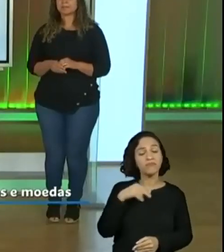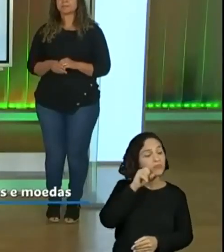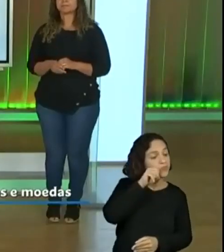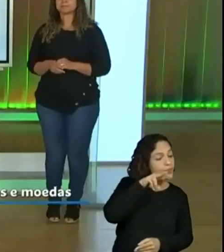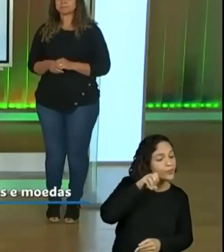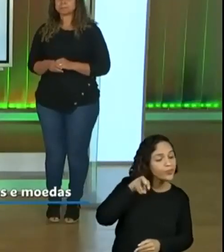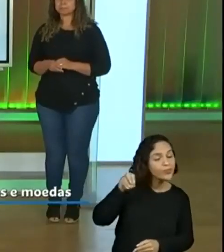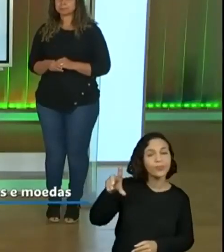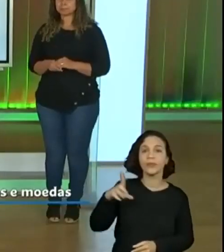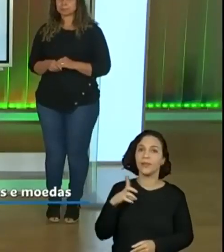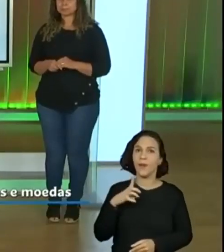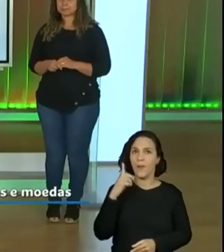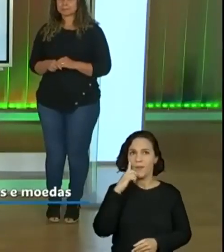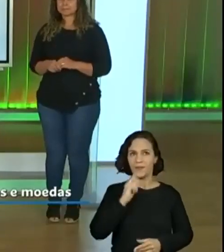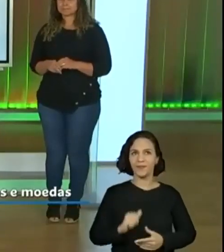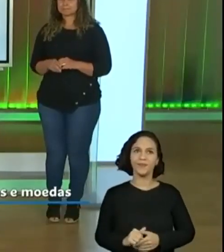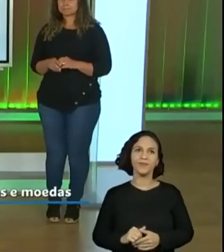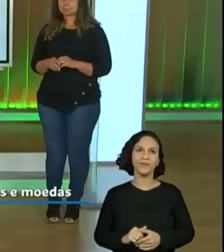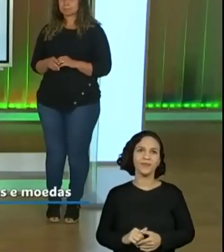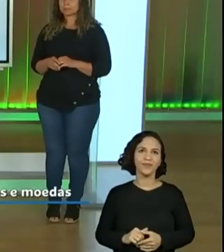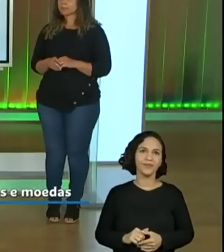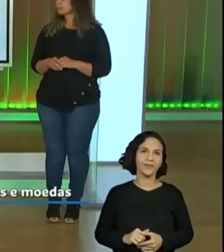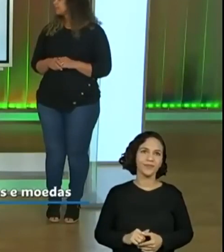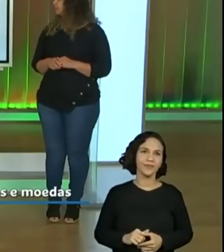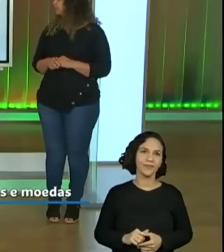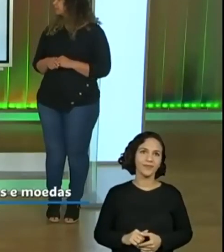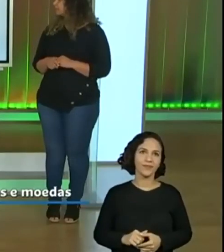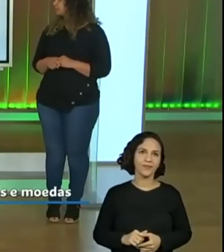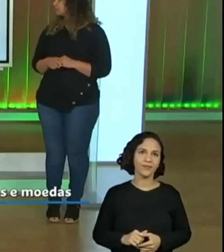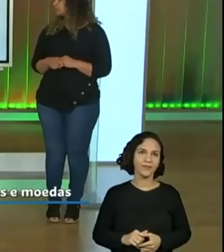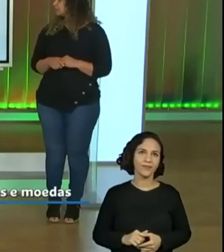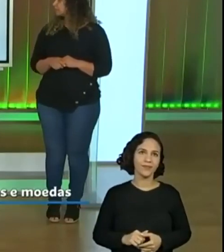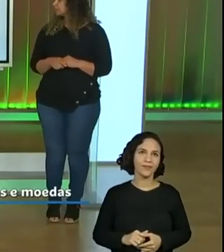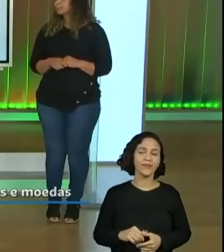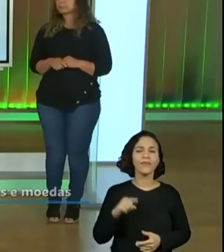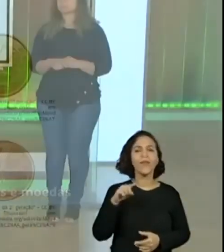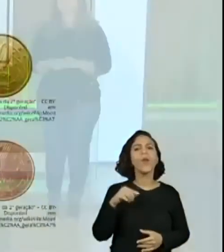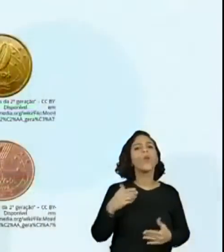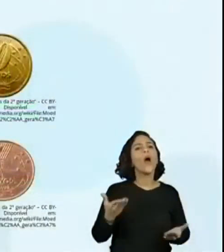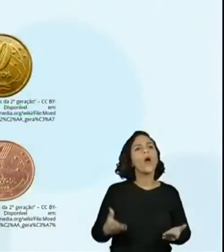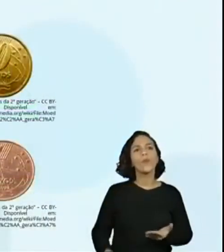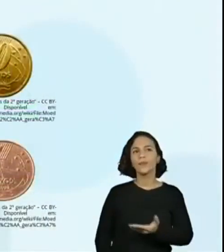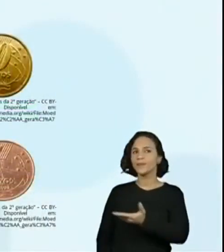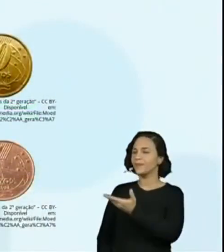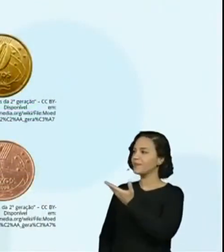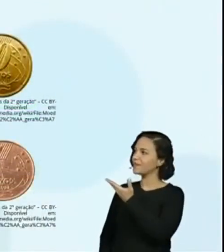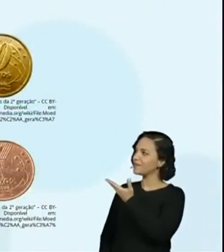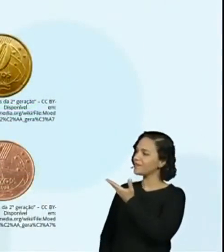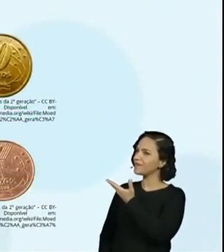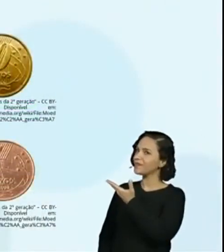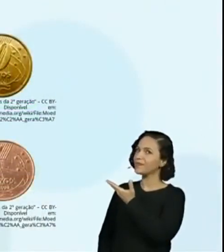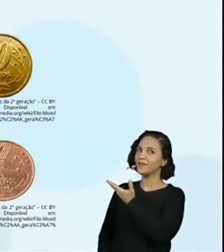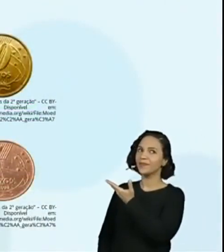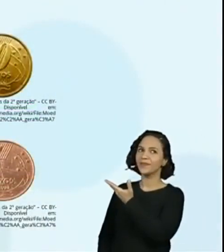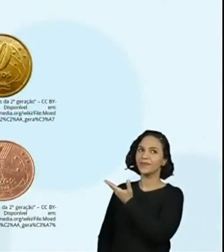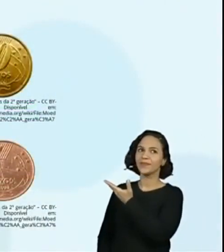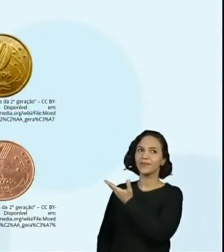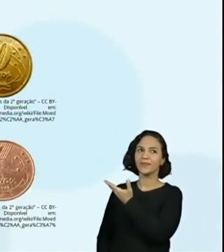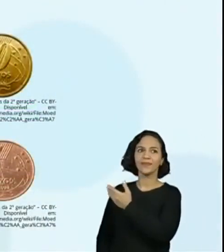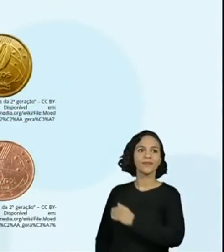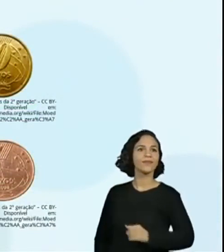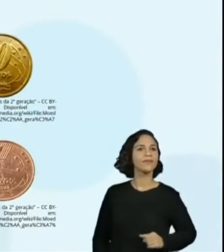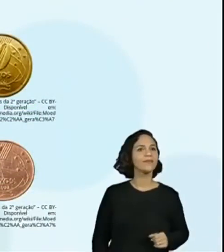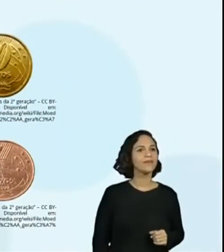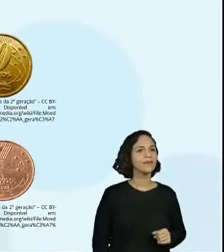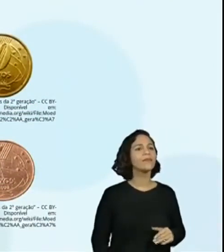a dia, Isso mesmo. Nós temos essa moeda aqui, professora. Qual que é essa moeda? Olha lá, turminha. Podem